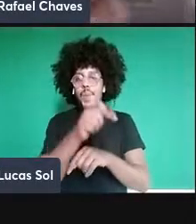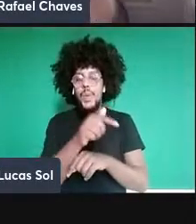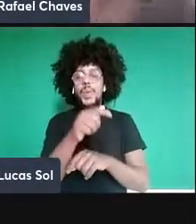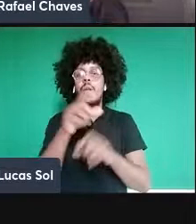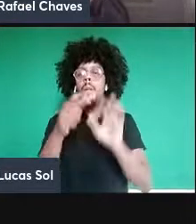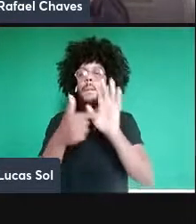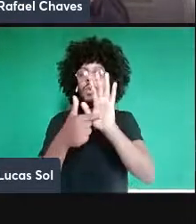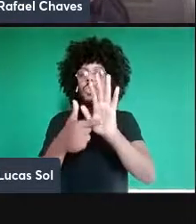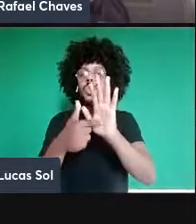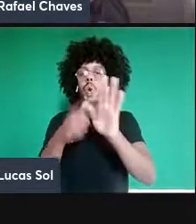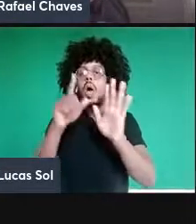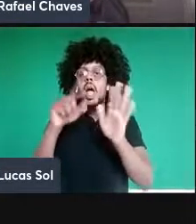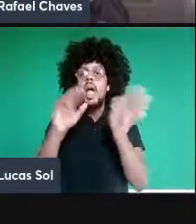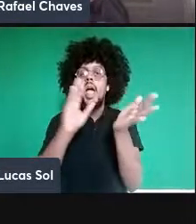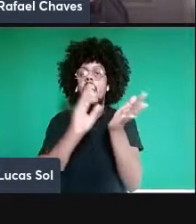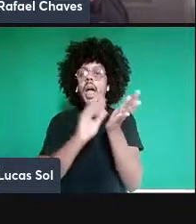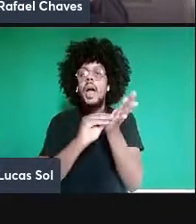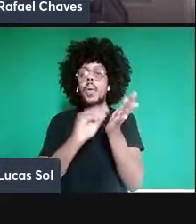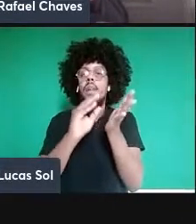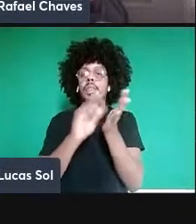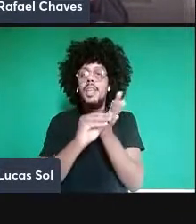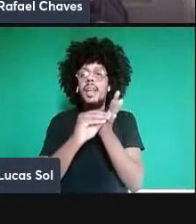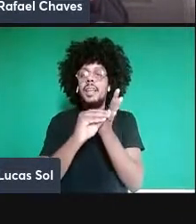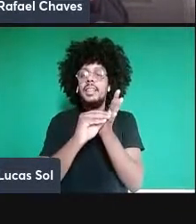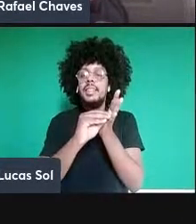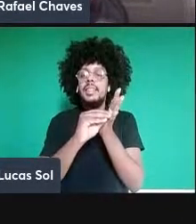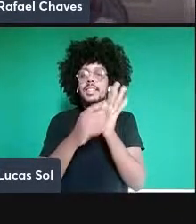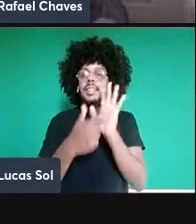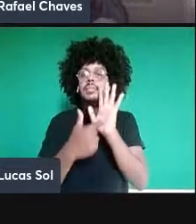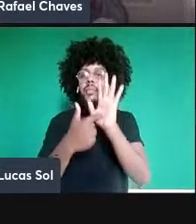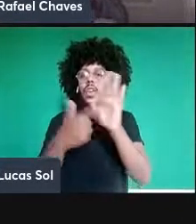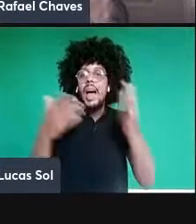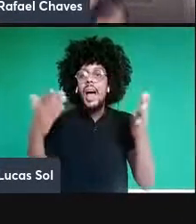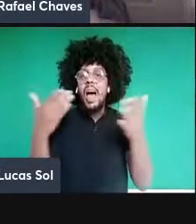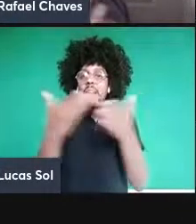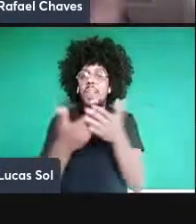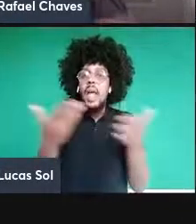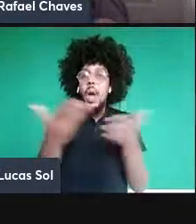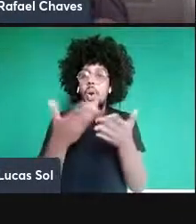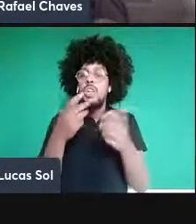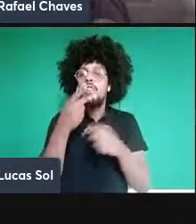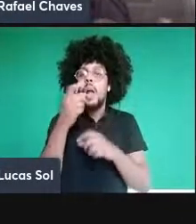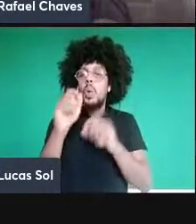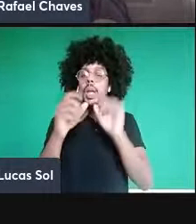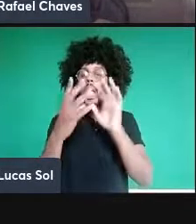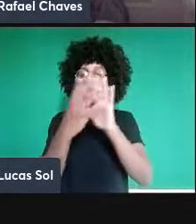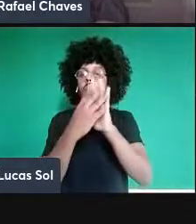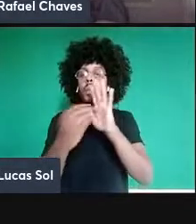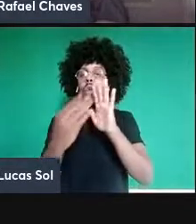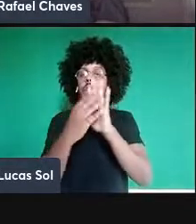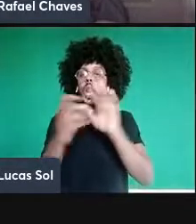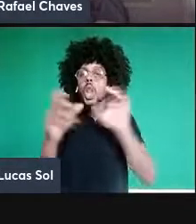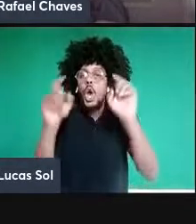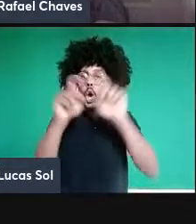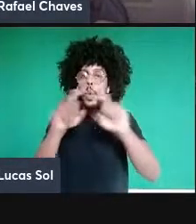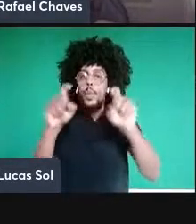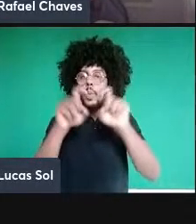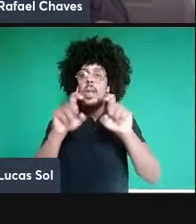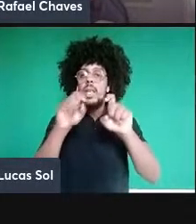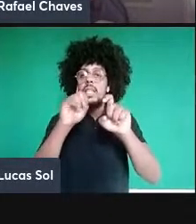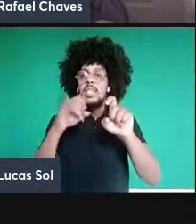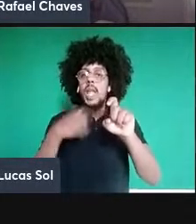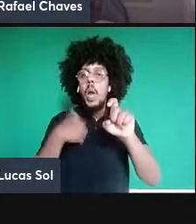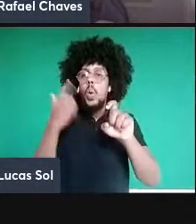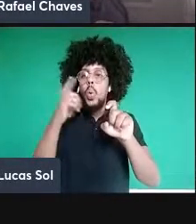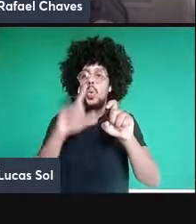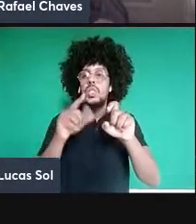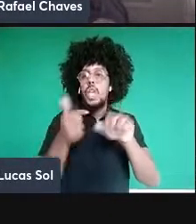é a de que qualquer modelo de computação tudo que eu consigo fazer no modelo alternativo de computação eu